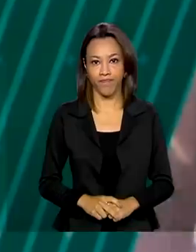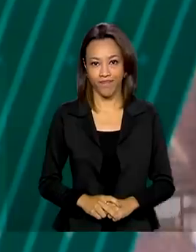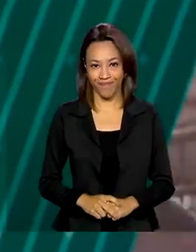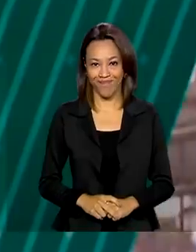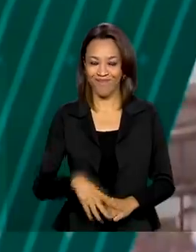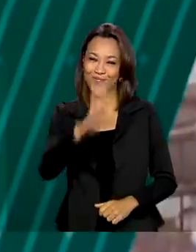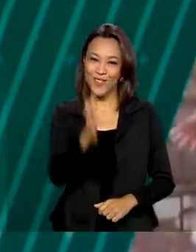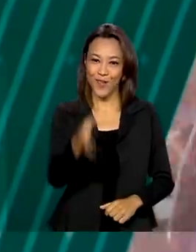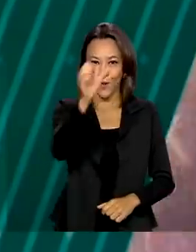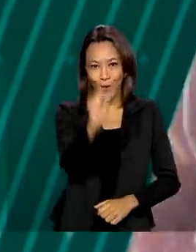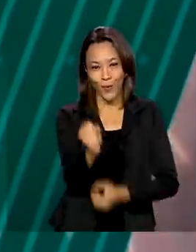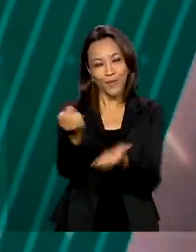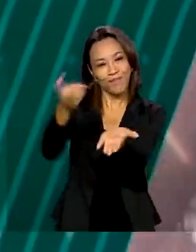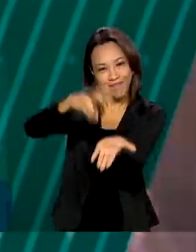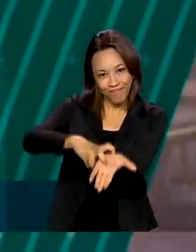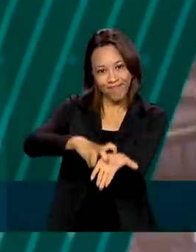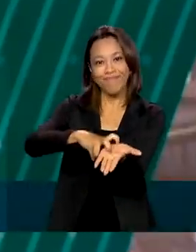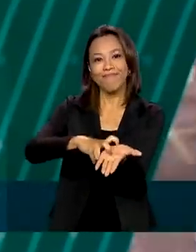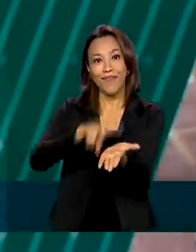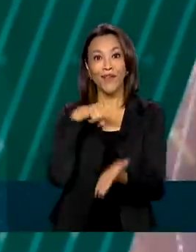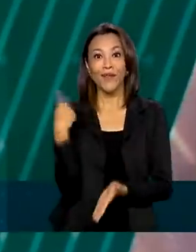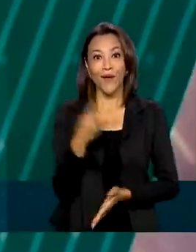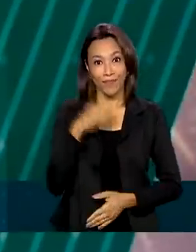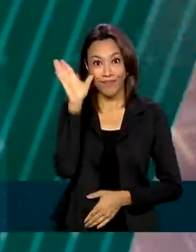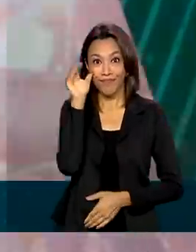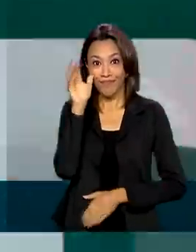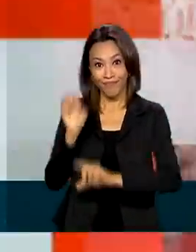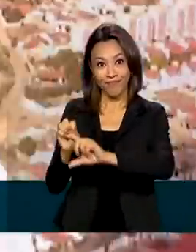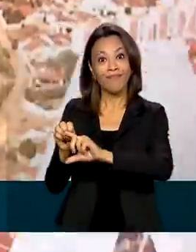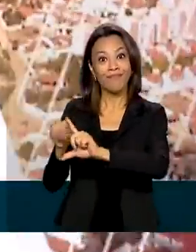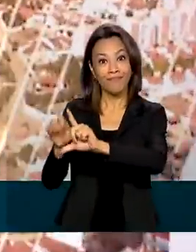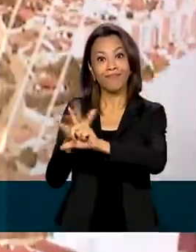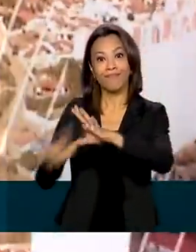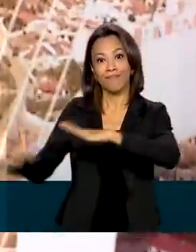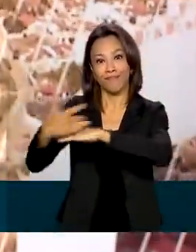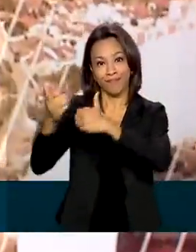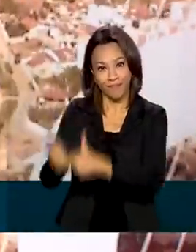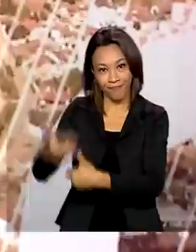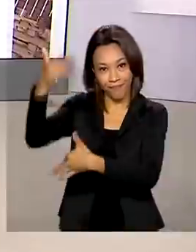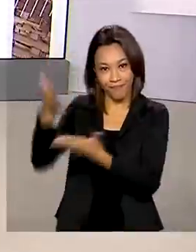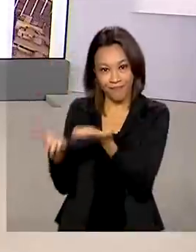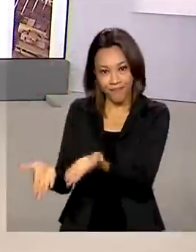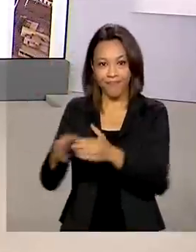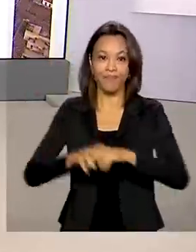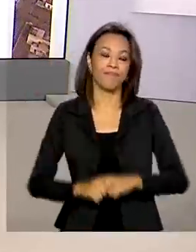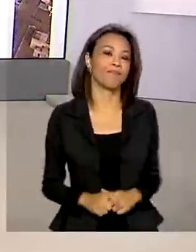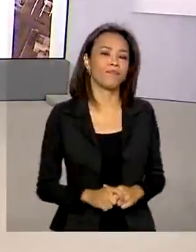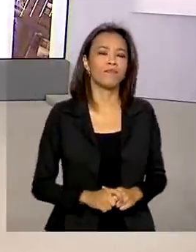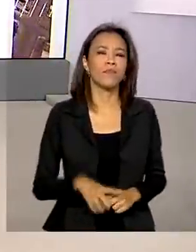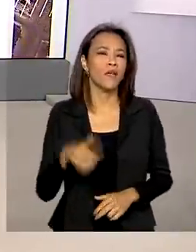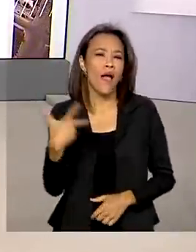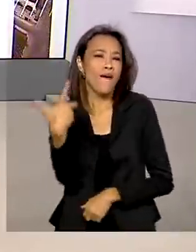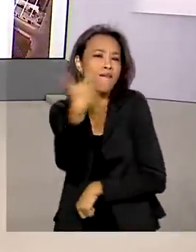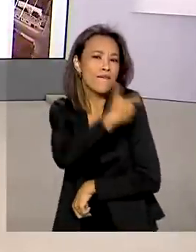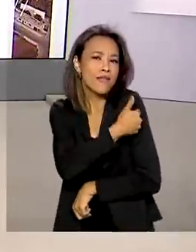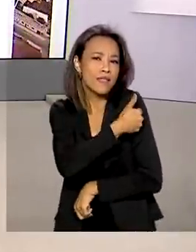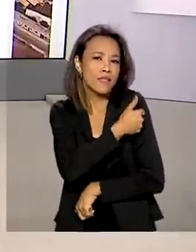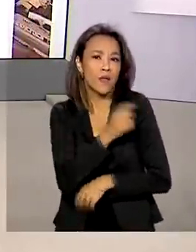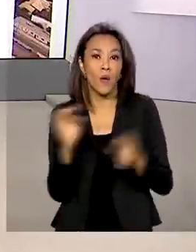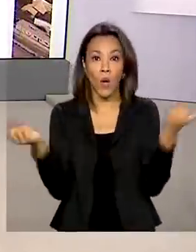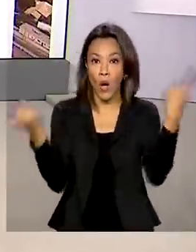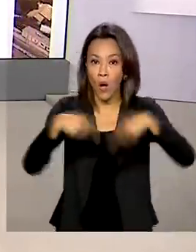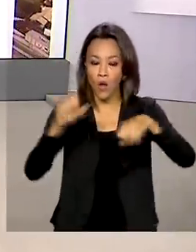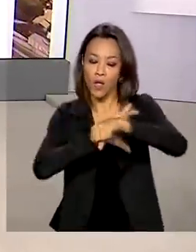São 8 horas da manhã e nós estamos ao vivo também pelas redes sociais. A vacinação contra a Covid